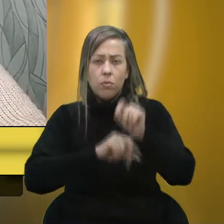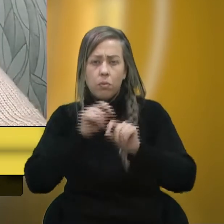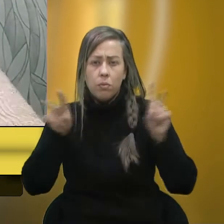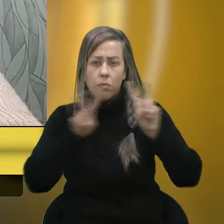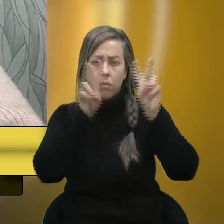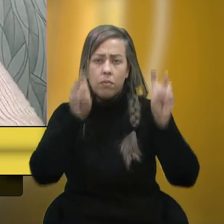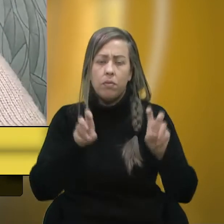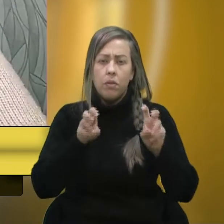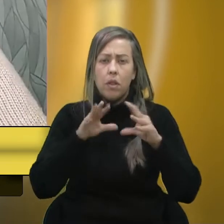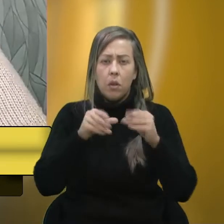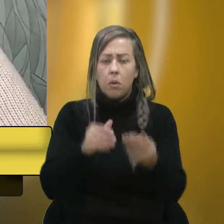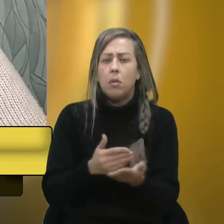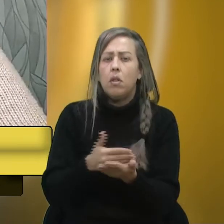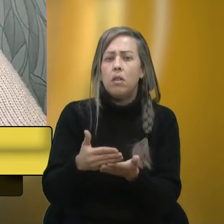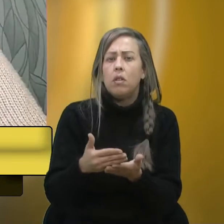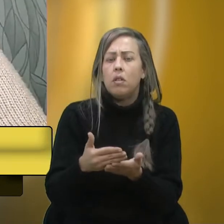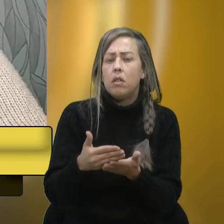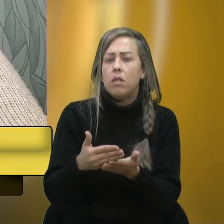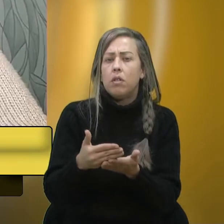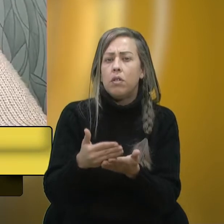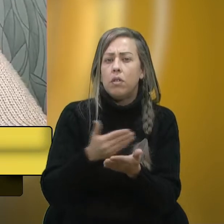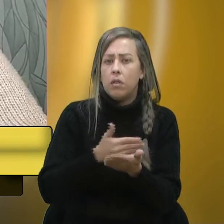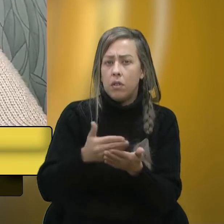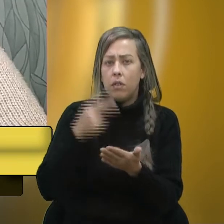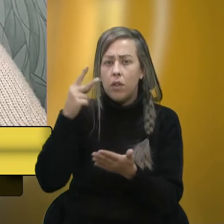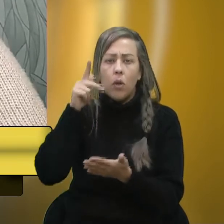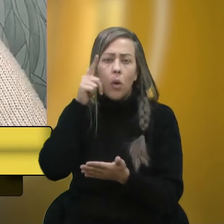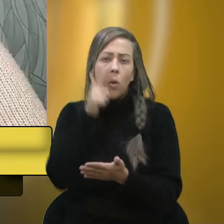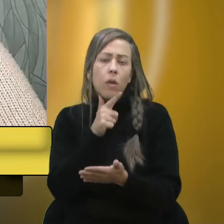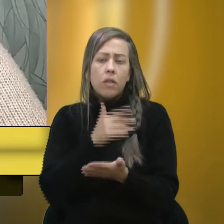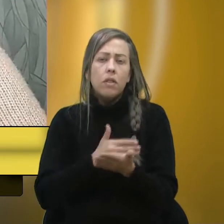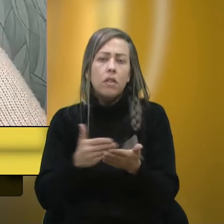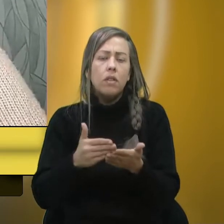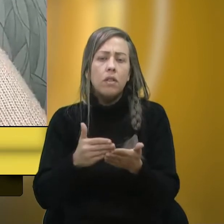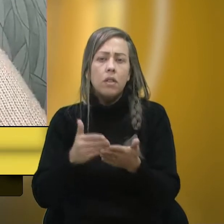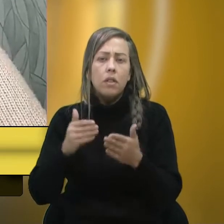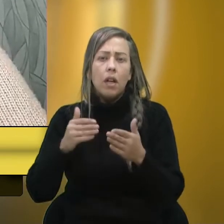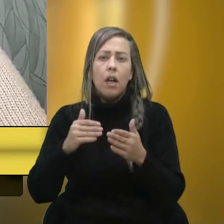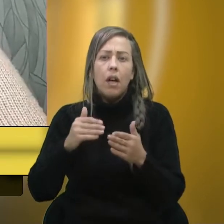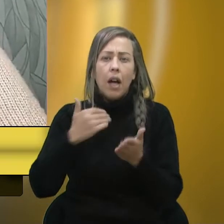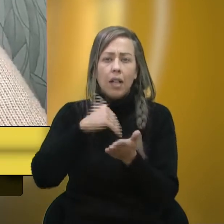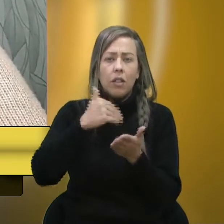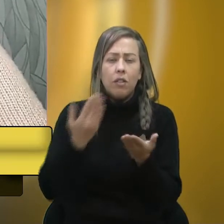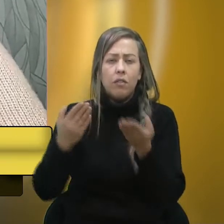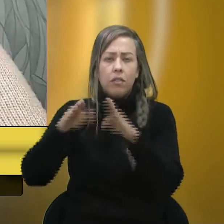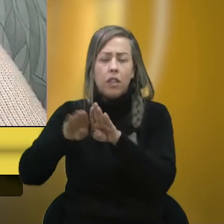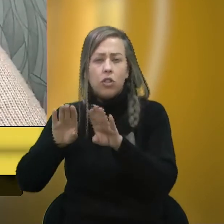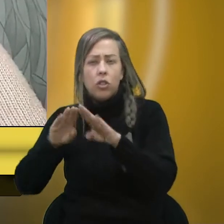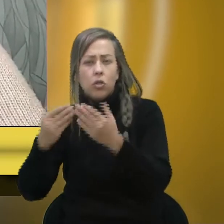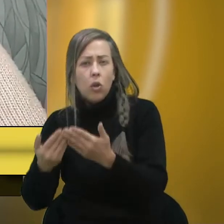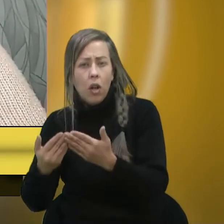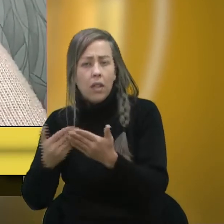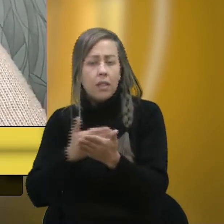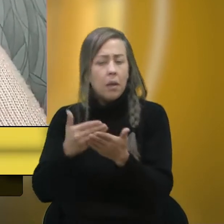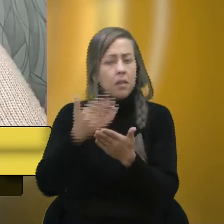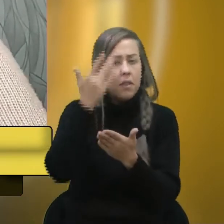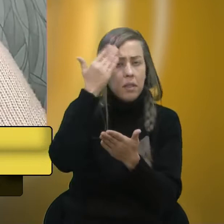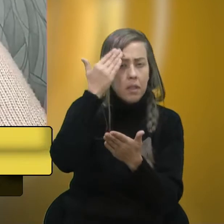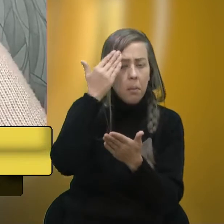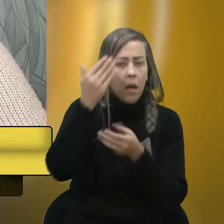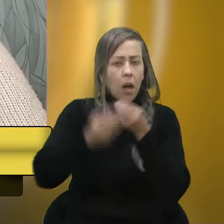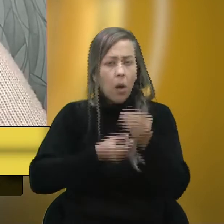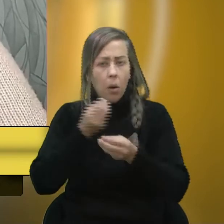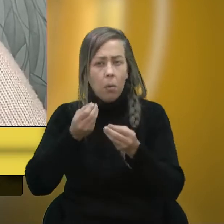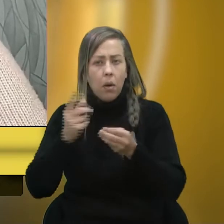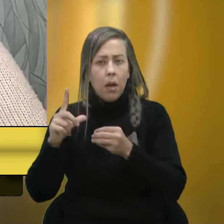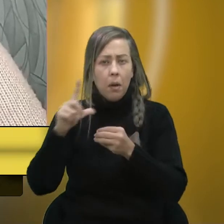de que inicialmente, do que o vereador Lucas falou, que inicialmente a secretária tinha dito para não fechar, bom, inicialmente se sabiam até de que